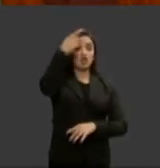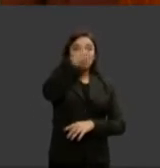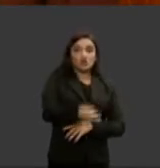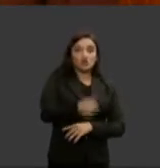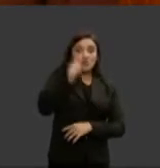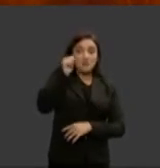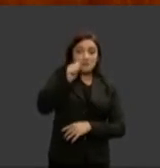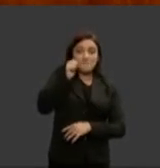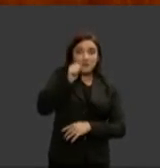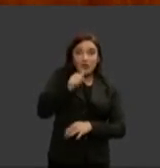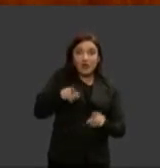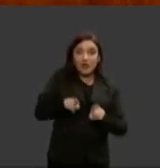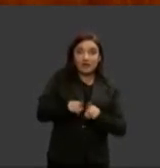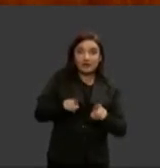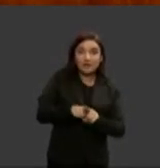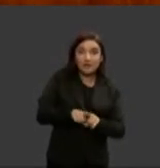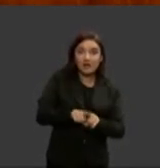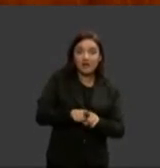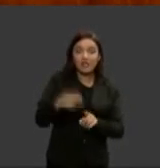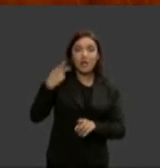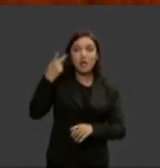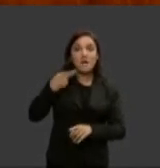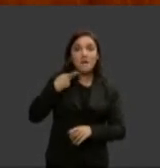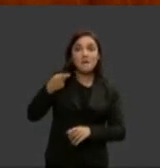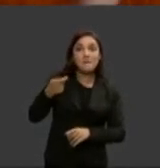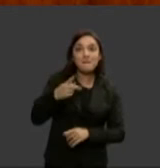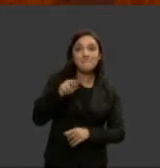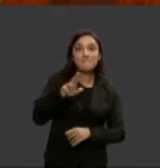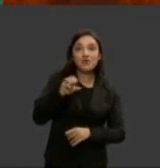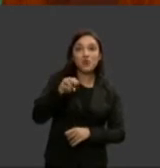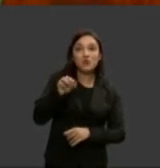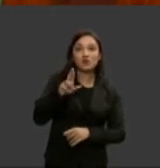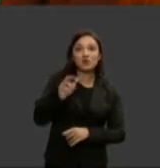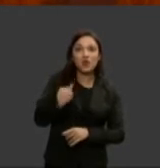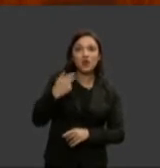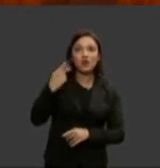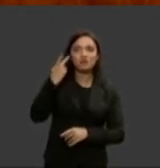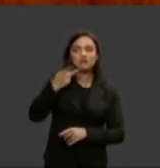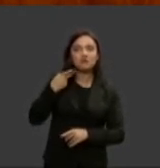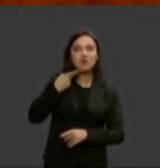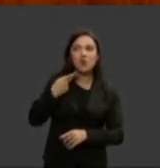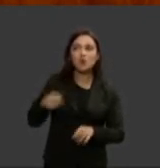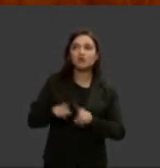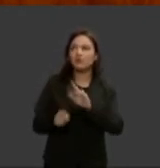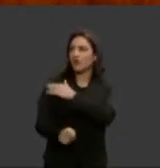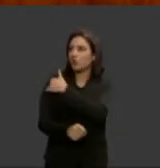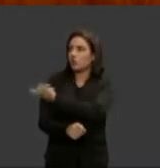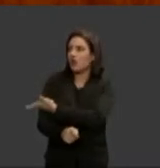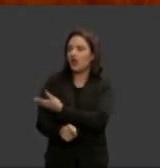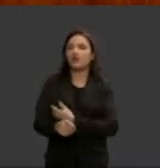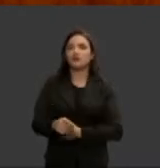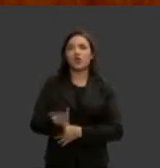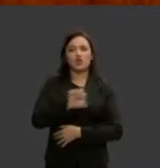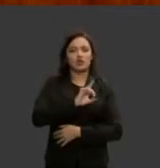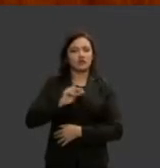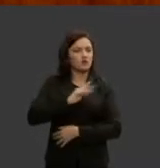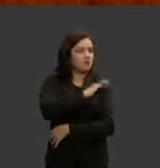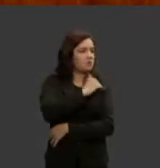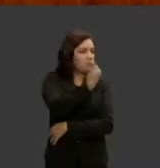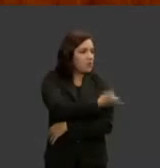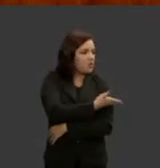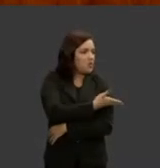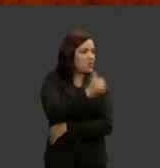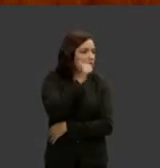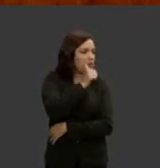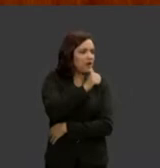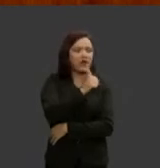processual uma promotora de justiça ao lado da juíza uma defensora pública na defesa do réu